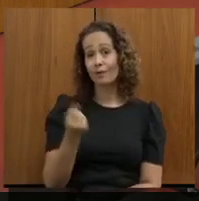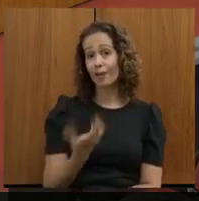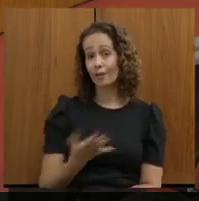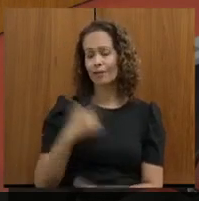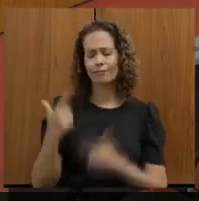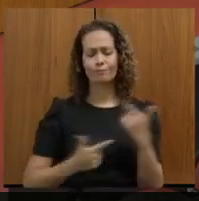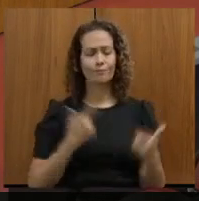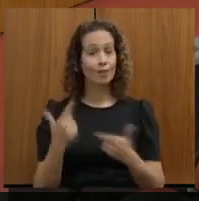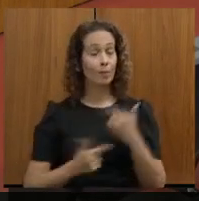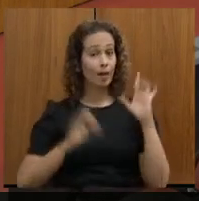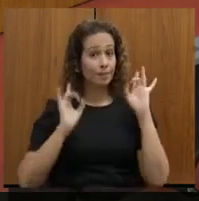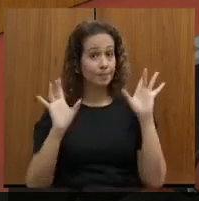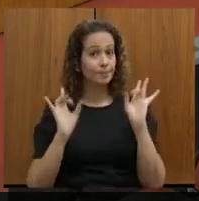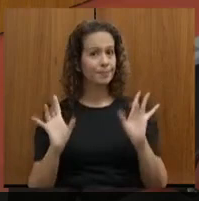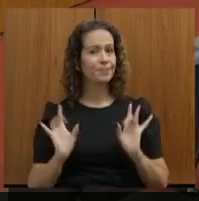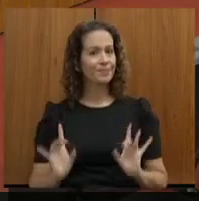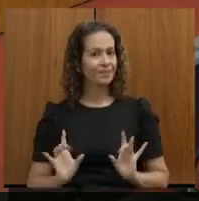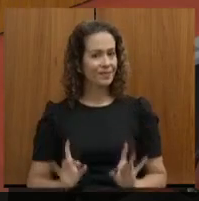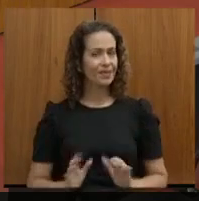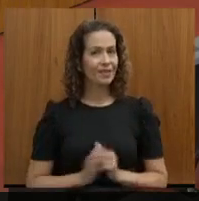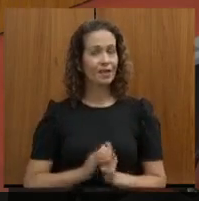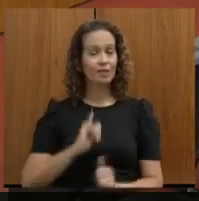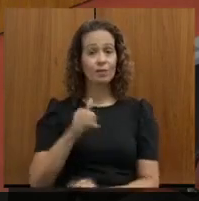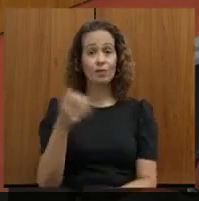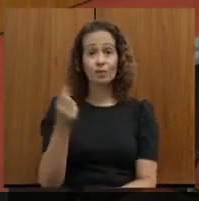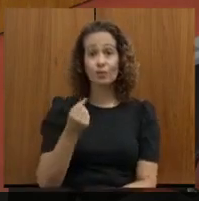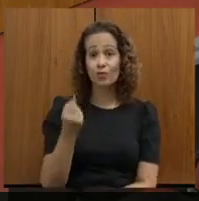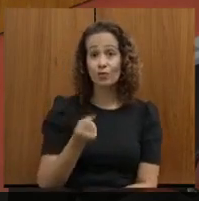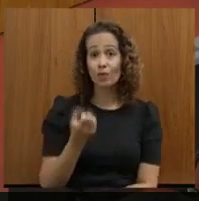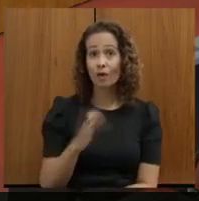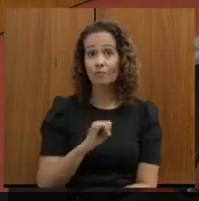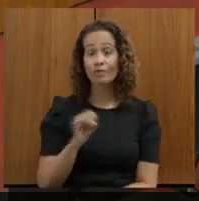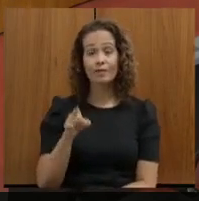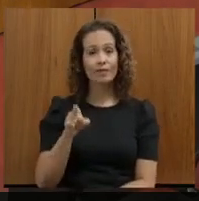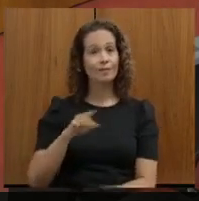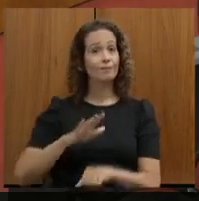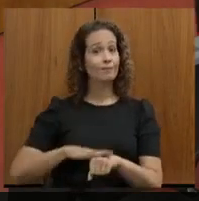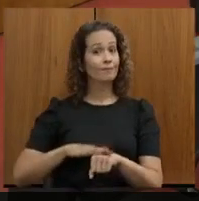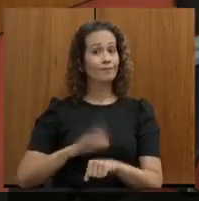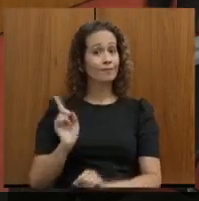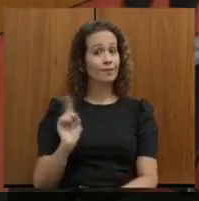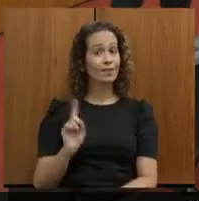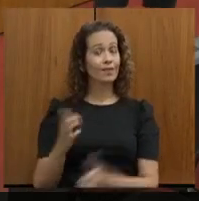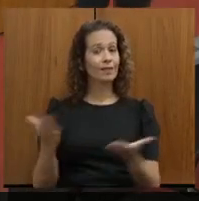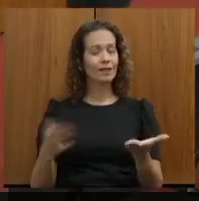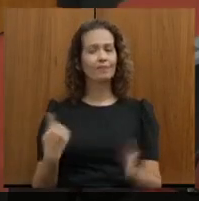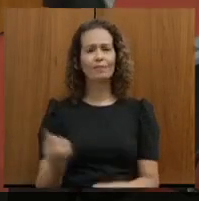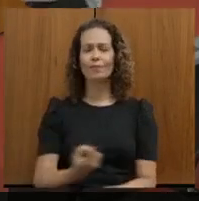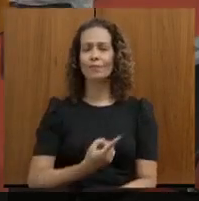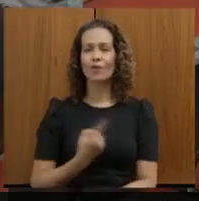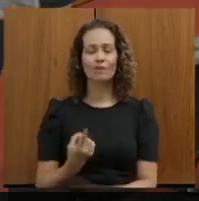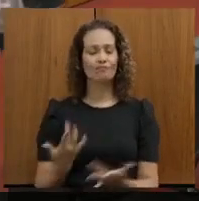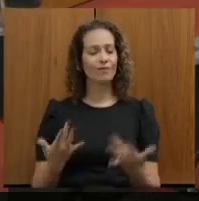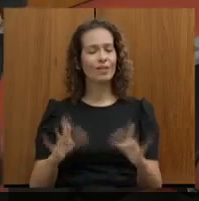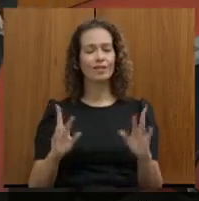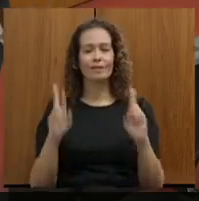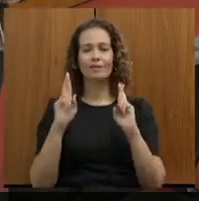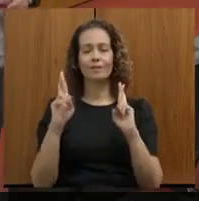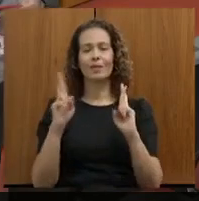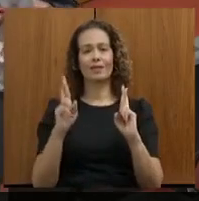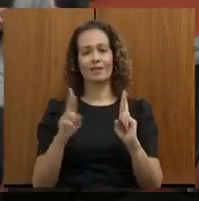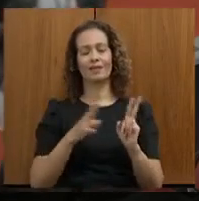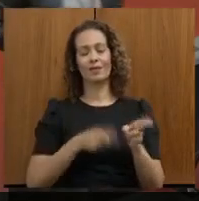excepcional. João, se não fosse você, nós não teríamos tanta esperança com as